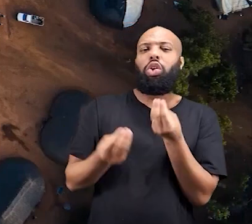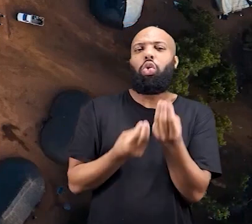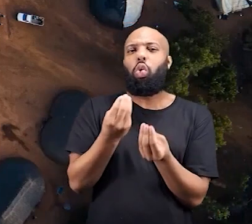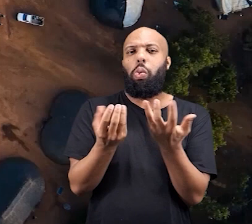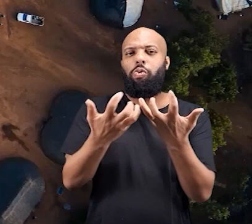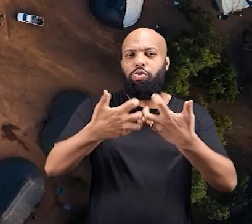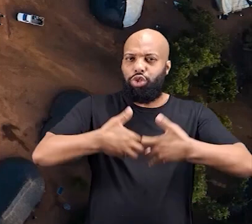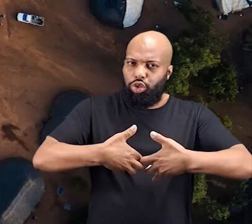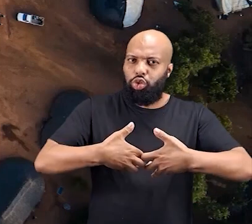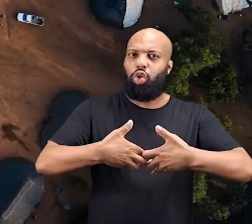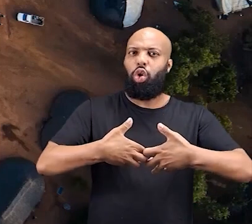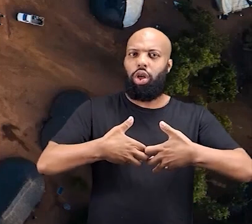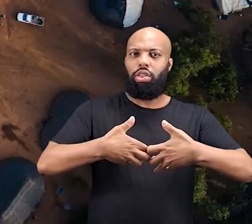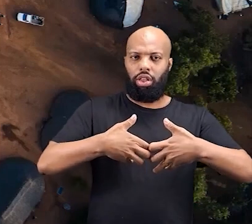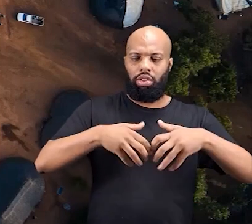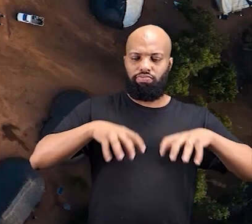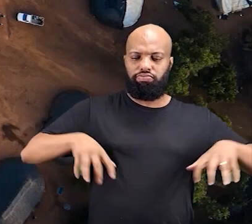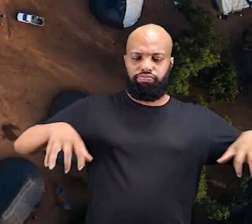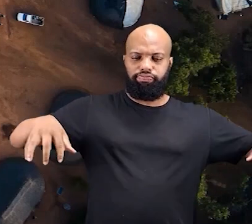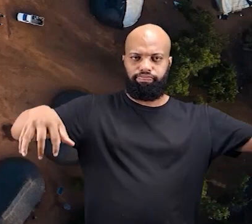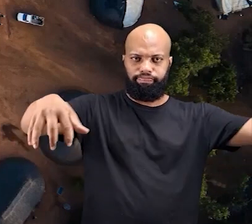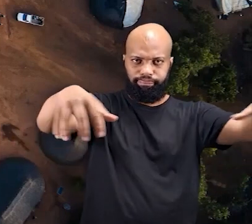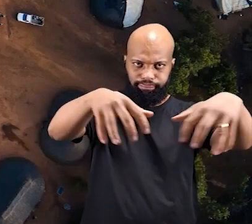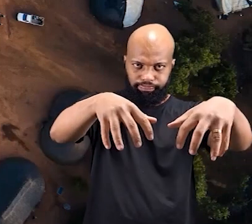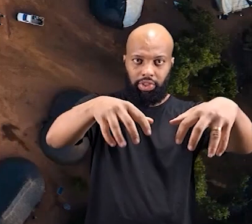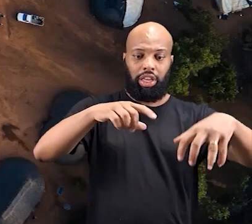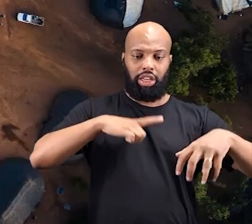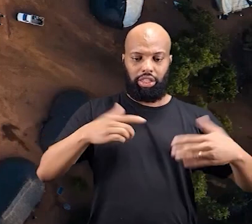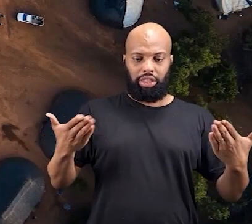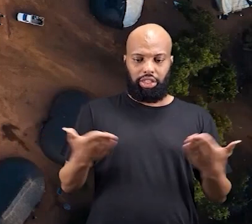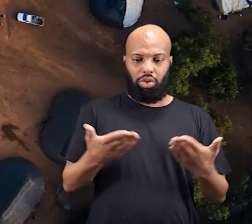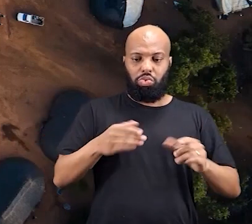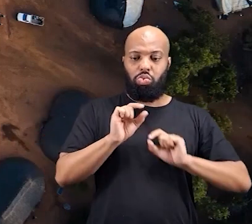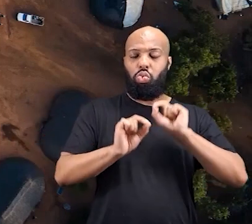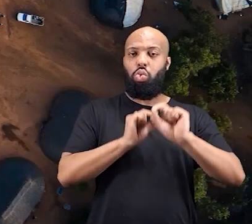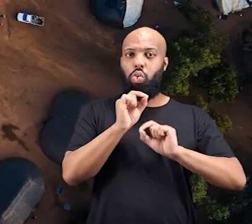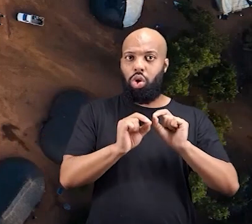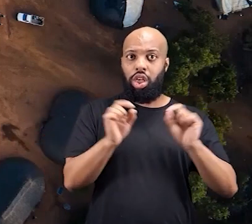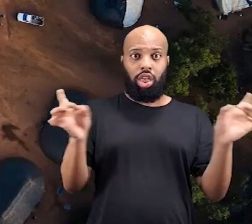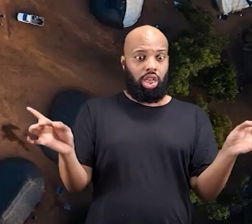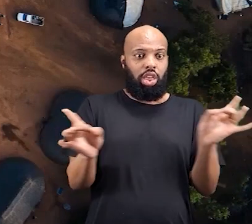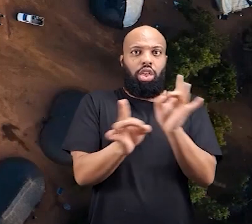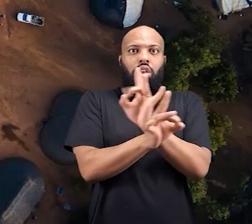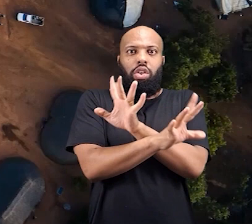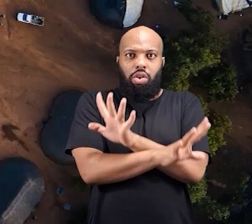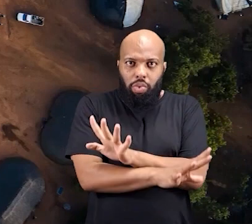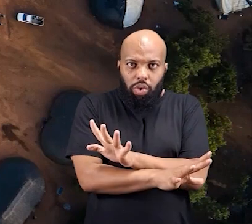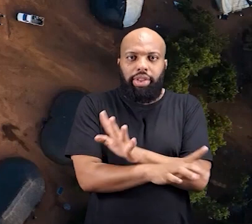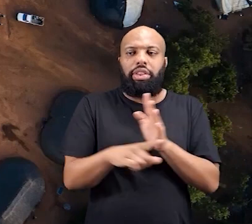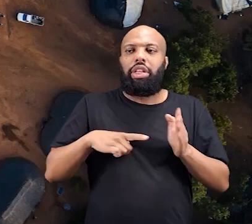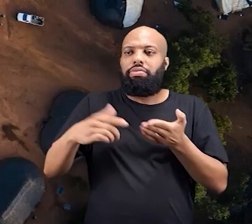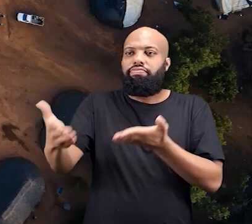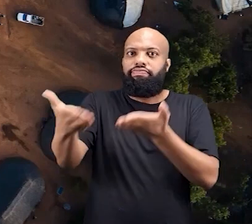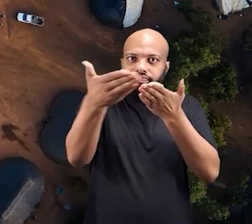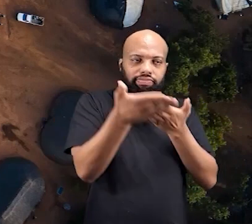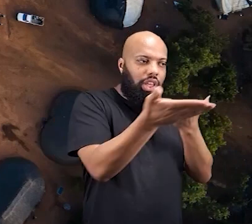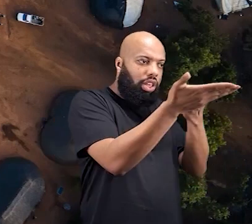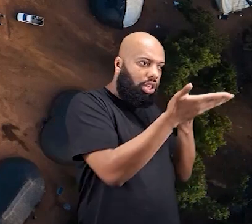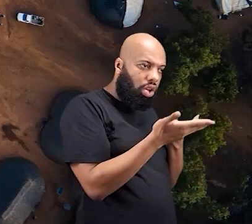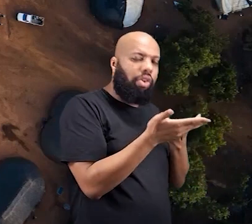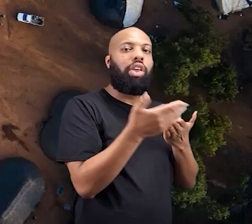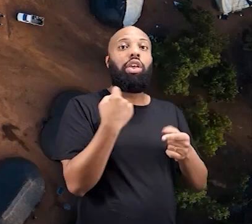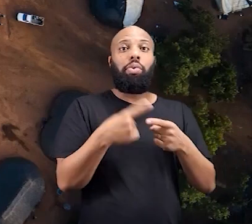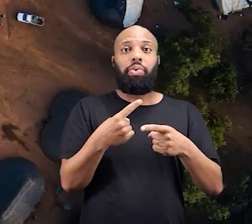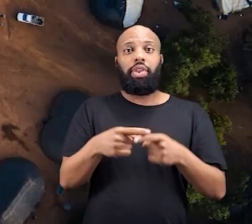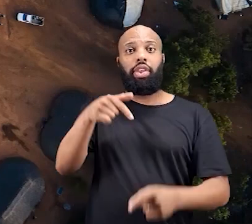vocês entenderem mais um pouquinho de como as coisas funcionam. Neste momento está acontecendo a grande roda, que é logo depois de receber